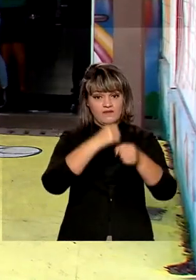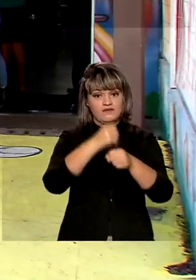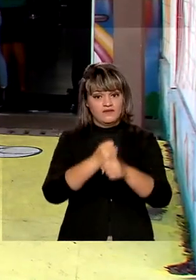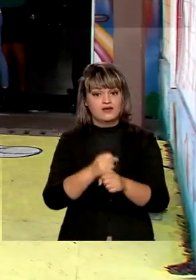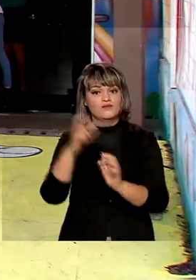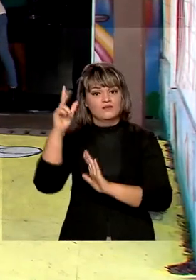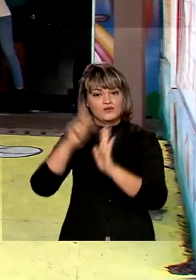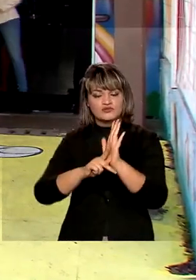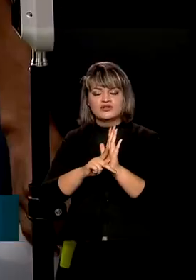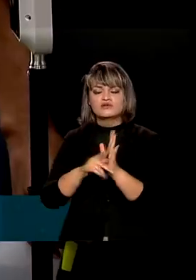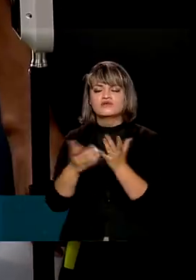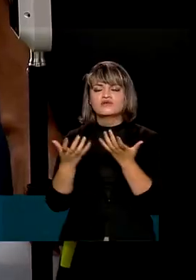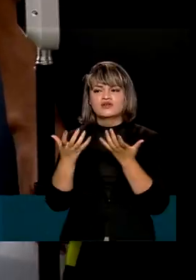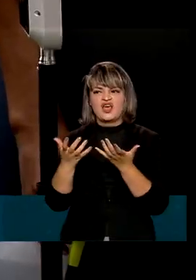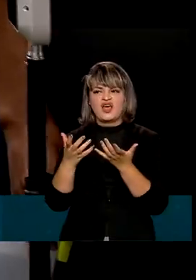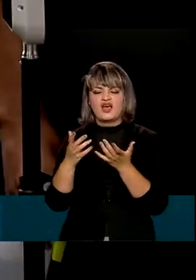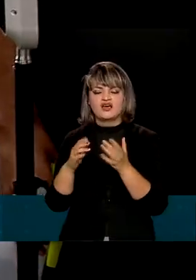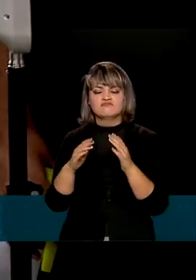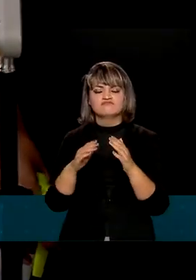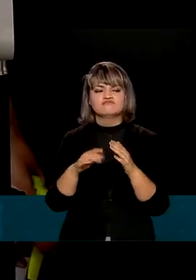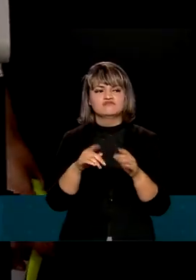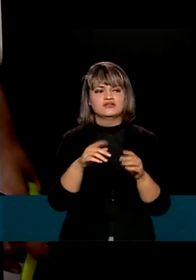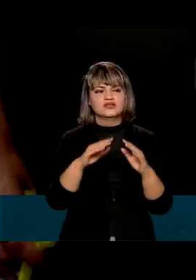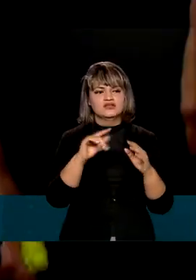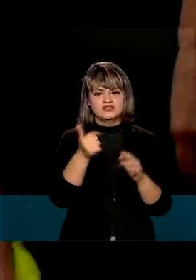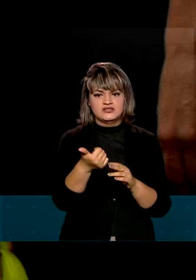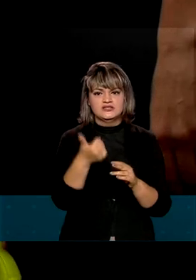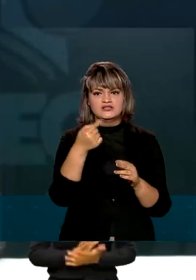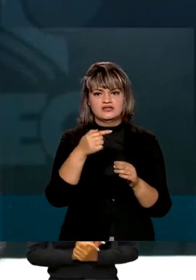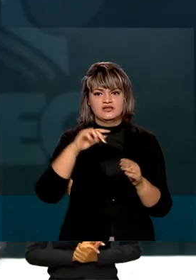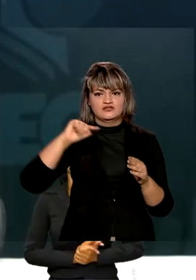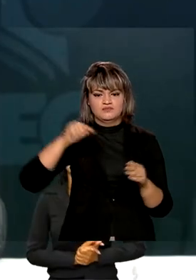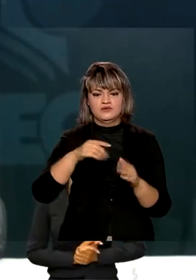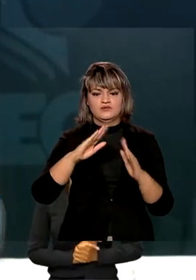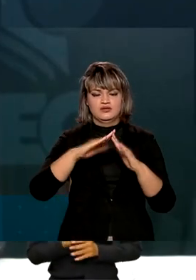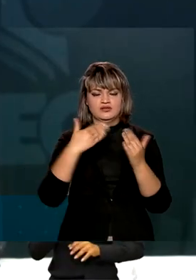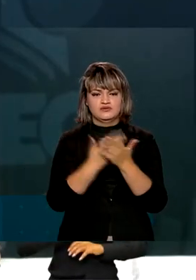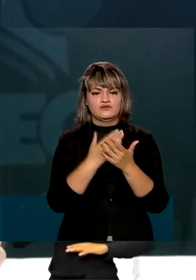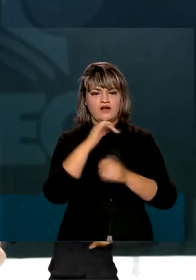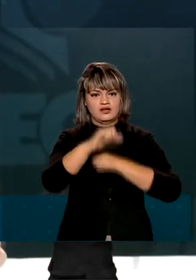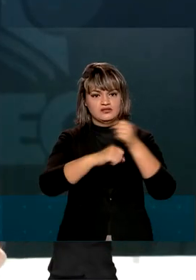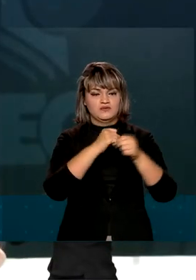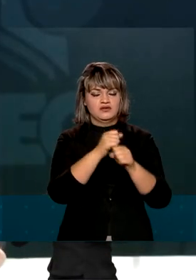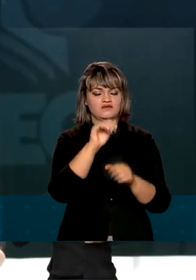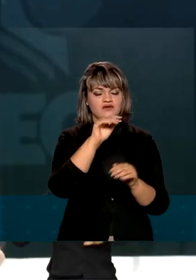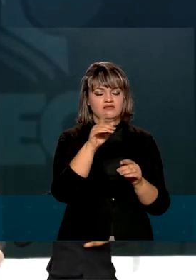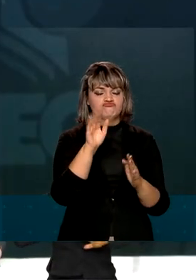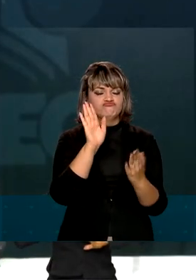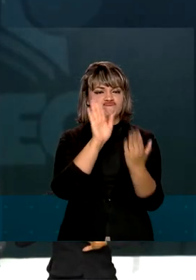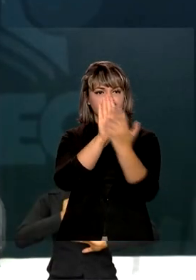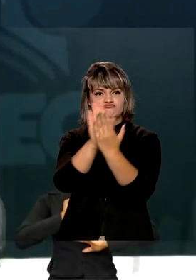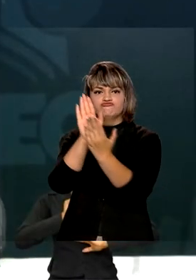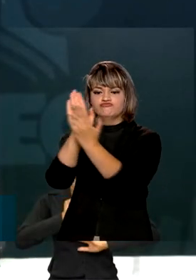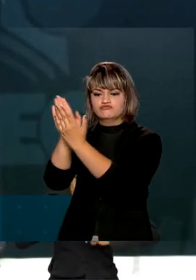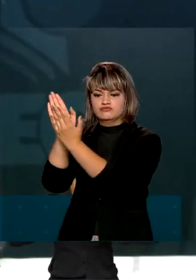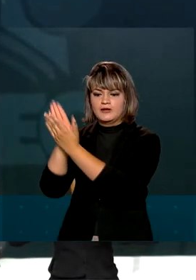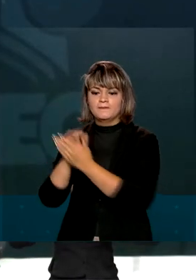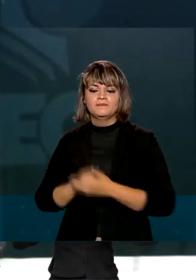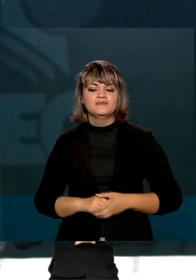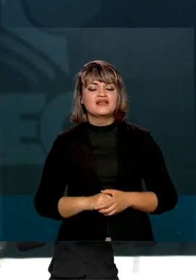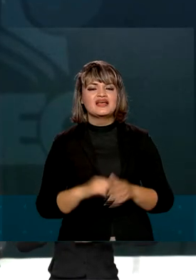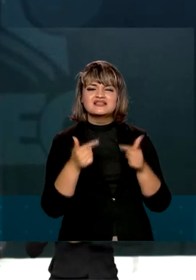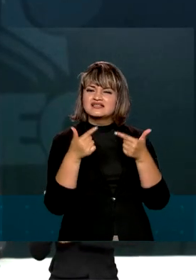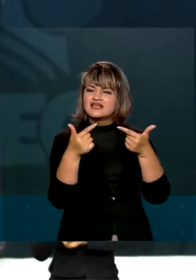o projeto pretende chegar até outras 17 mil escolas. Essas ações que temos feito são ações que buscam